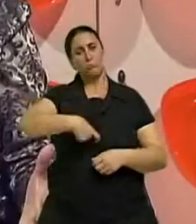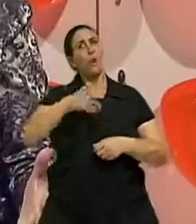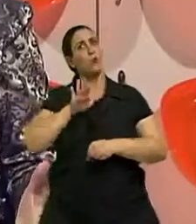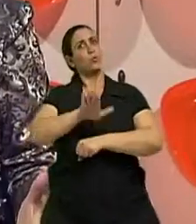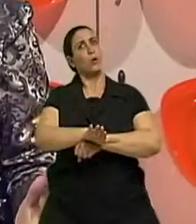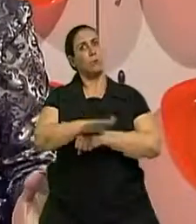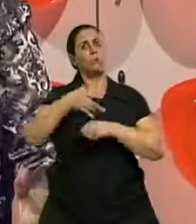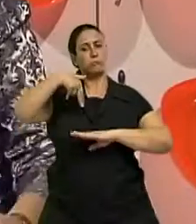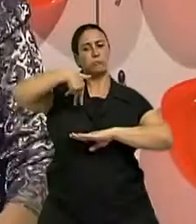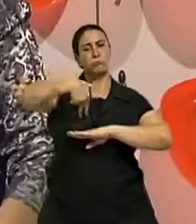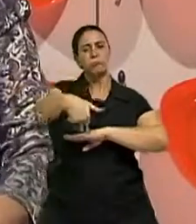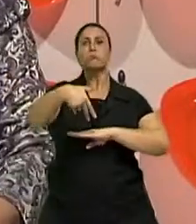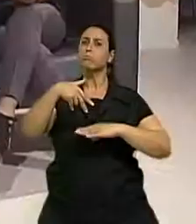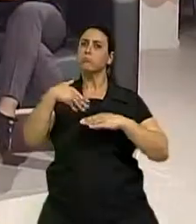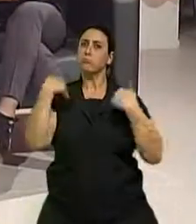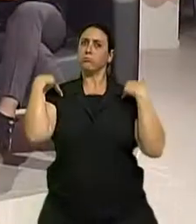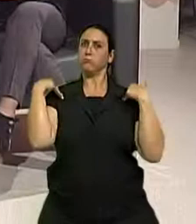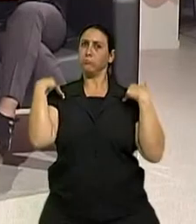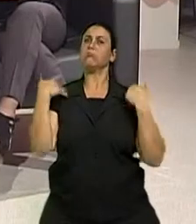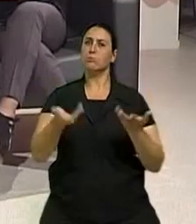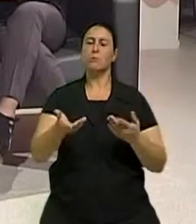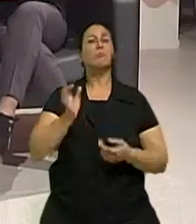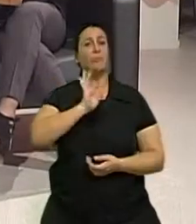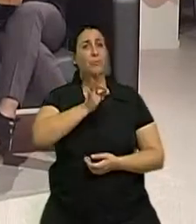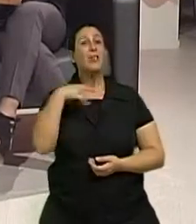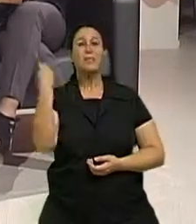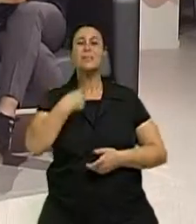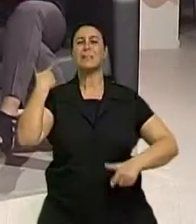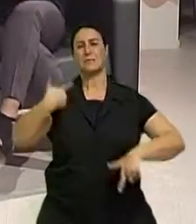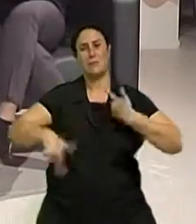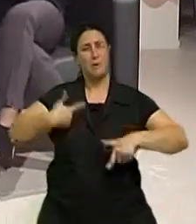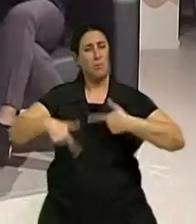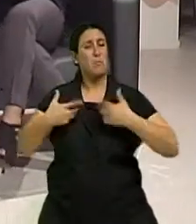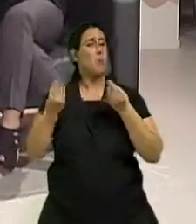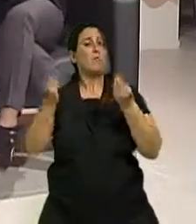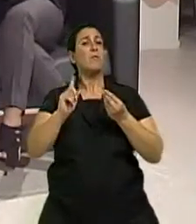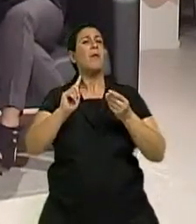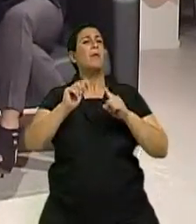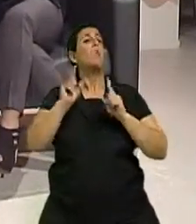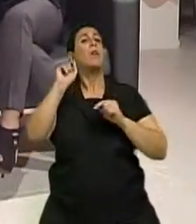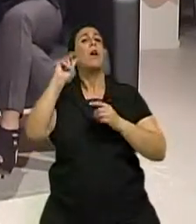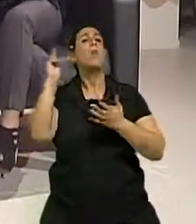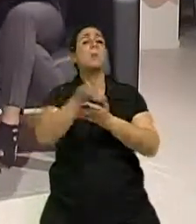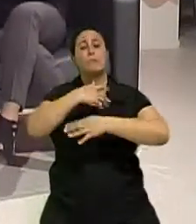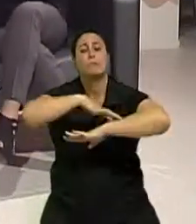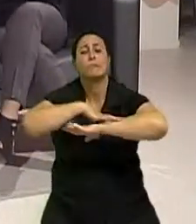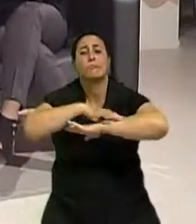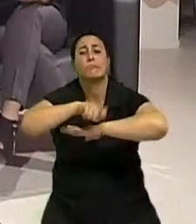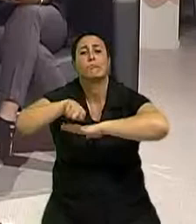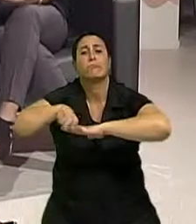A não pode estragar. É. Às vezes a gente nem trabalhou tanto e pensa que trabalhou o dobro, porque trabalhou virado, assim, na mesa, né?